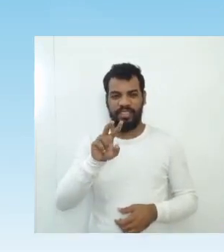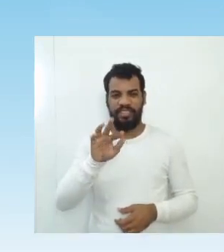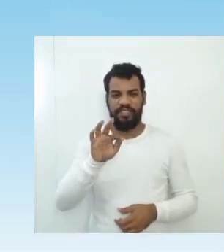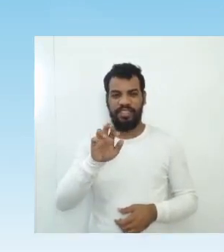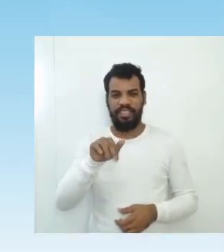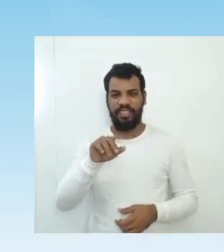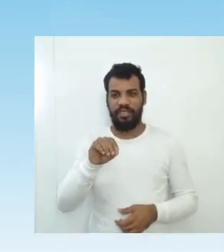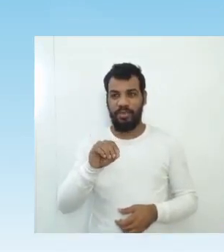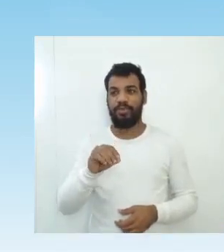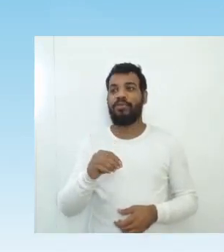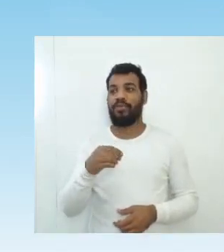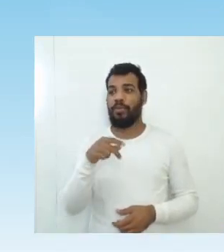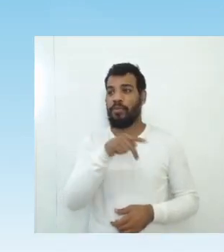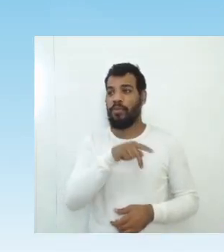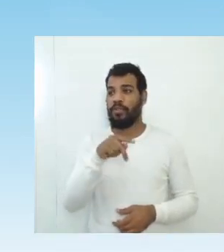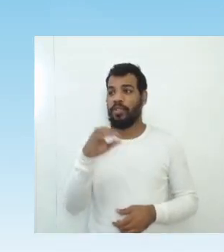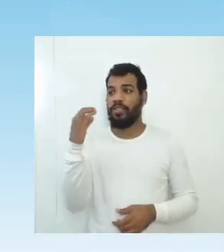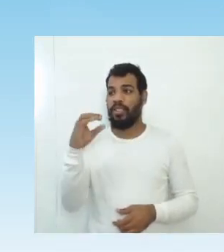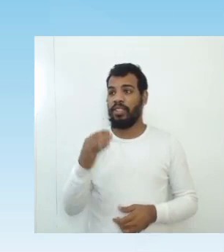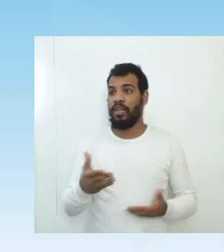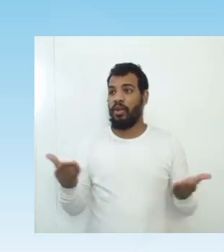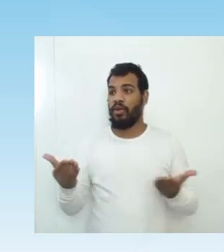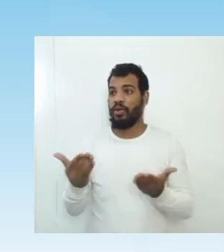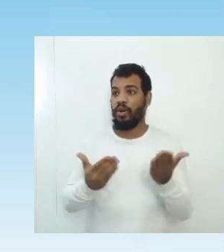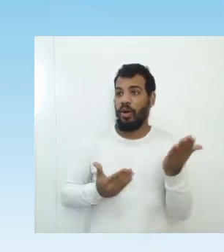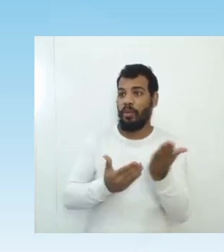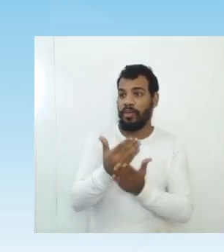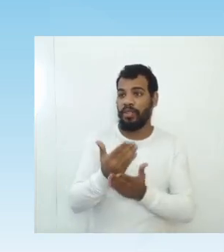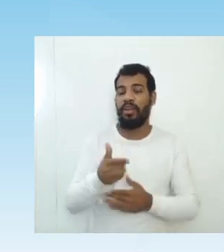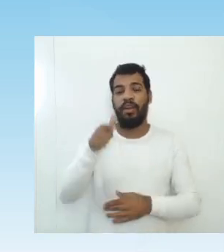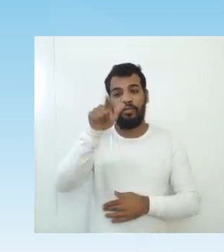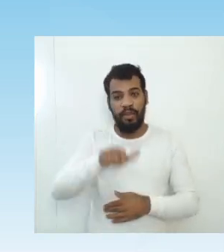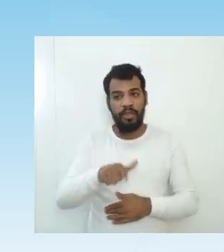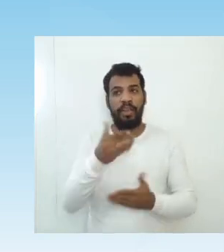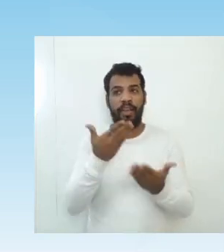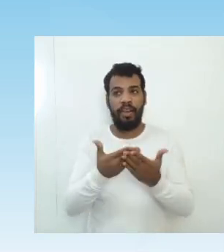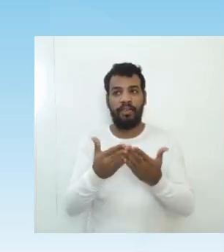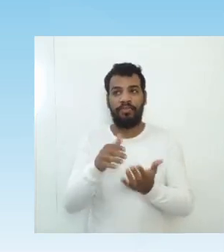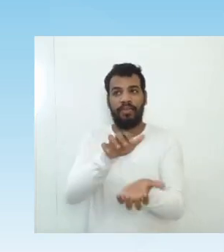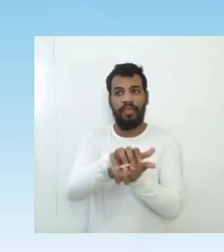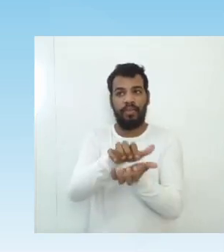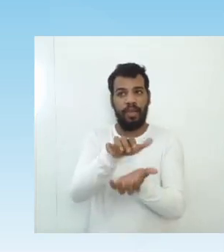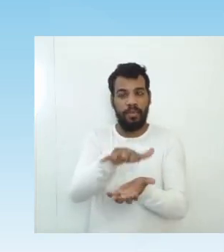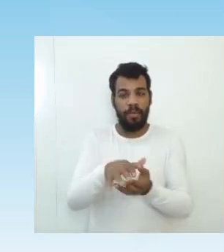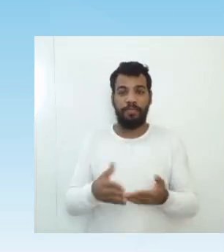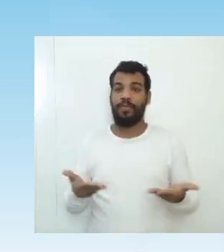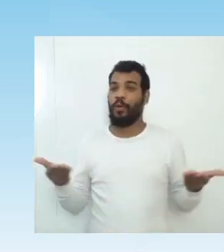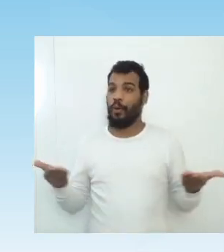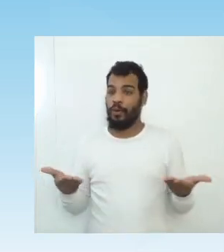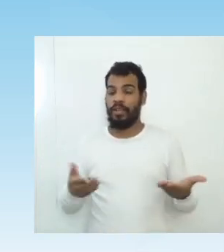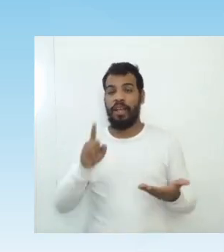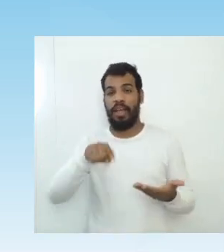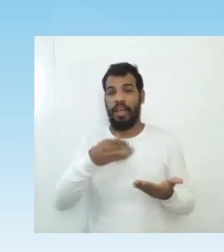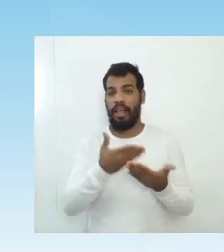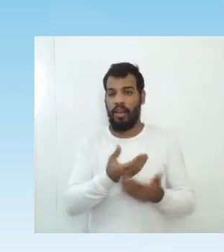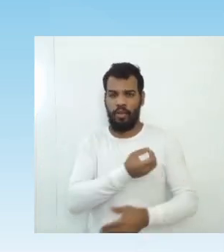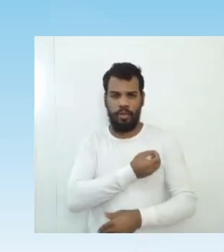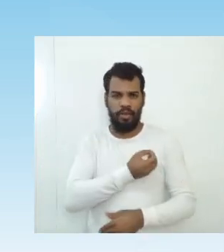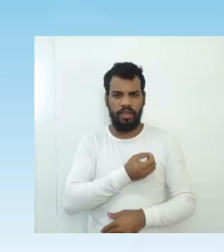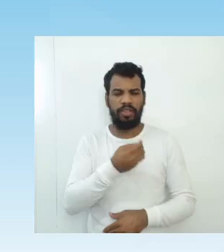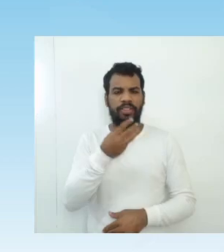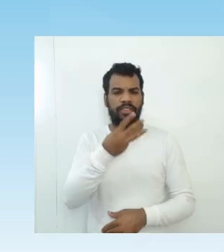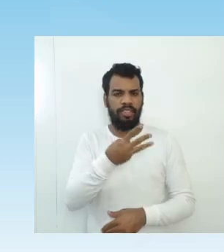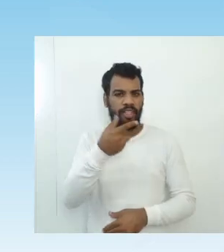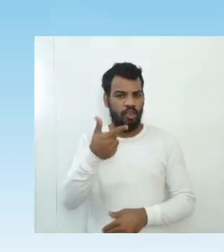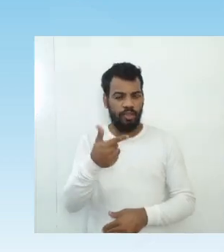Ciências e hoje nós iremos começar mais uma aula do EducaPé. Hoje é aula de número 32.